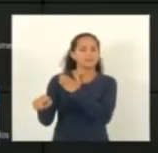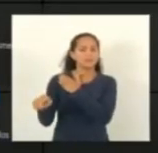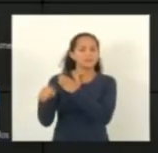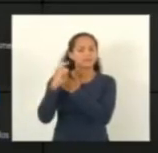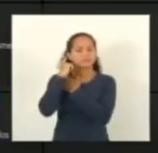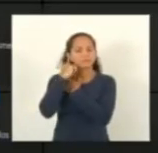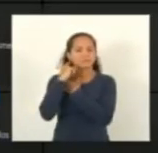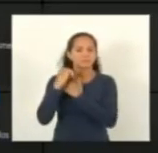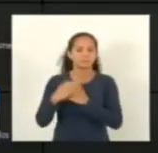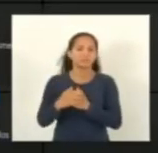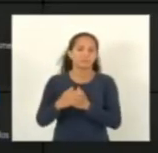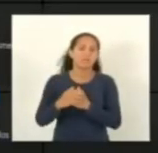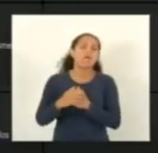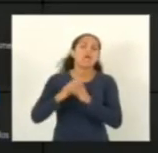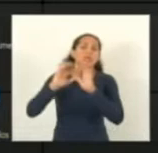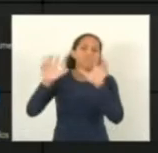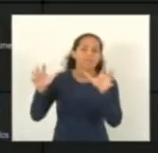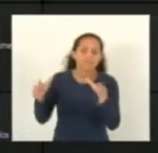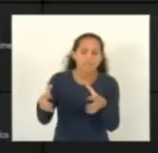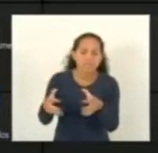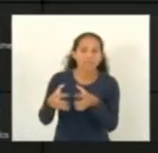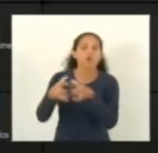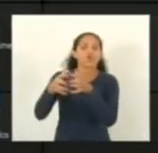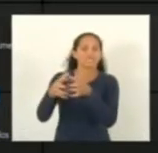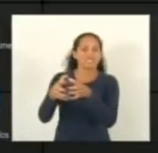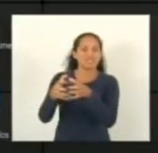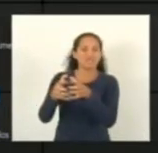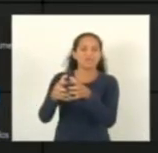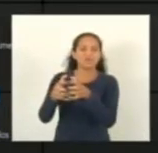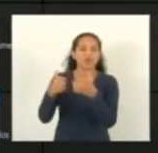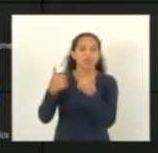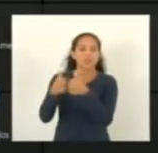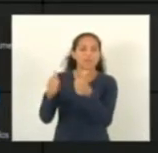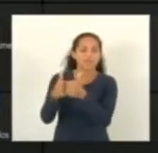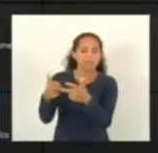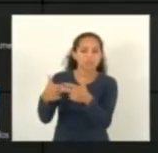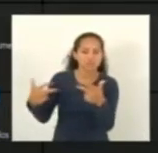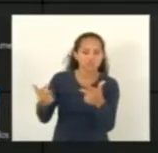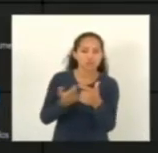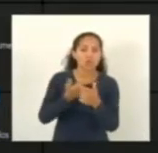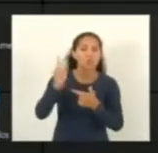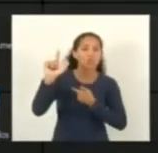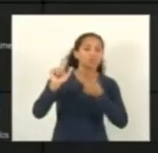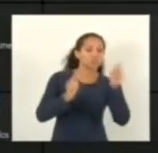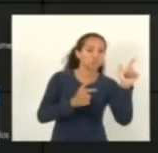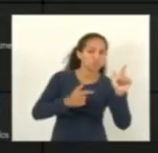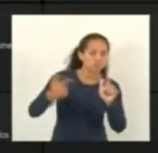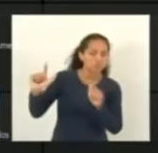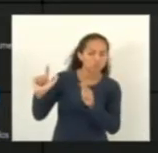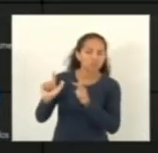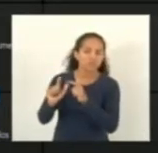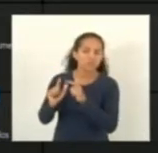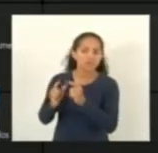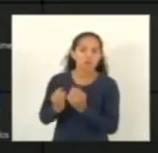mesmo no transporte coletivo ou qualquer outro serviço oferecido à população,